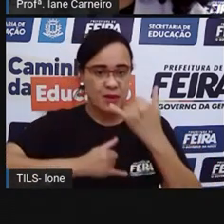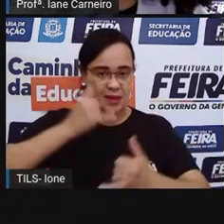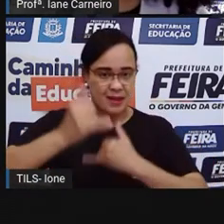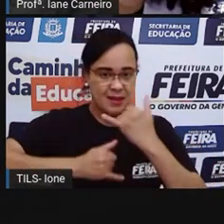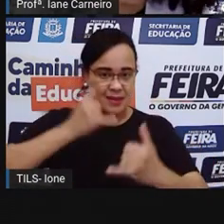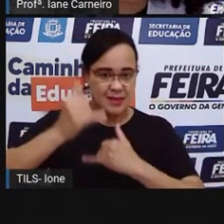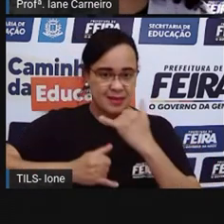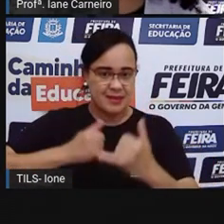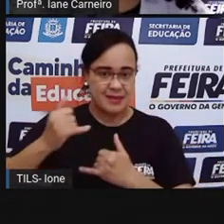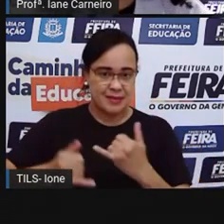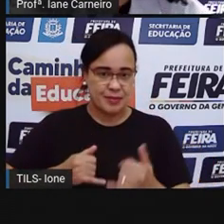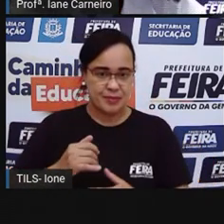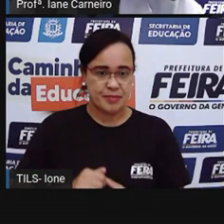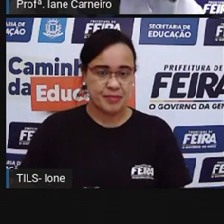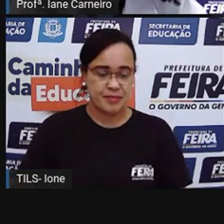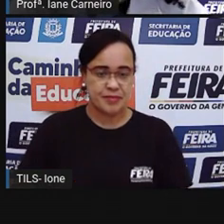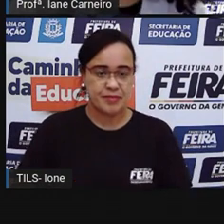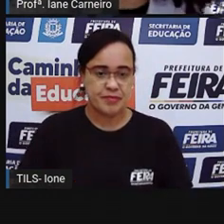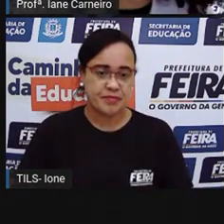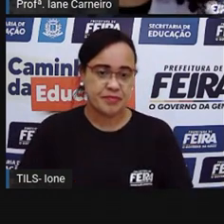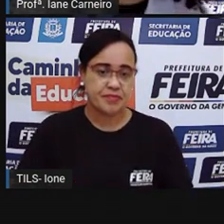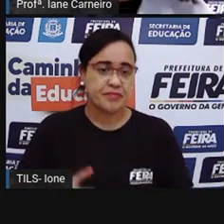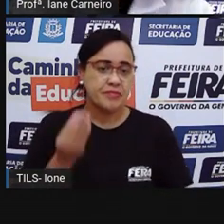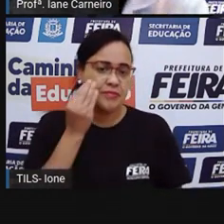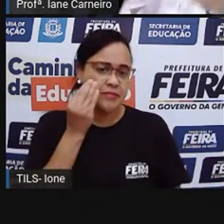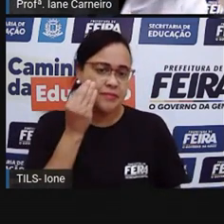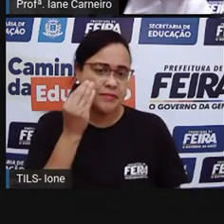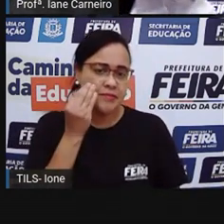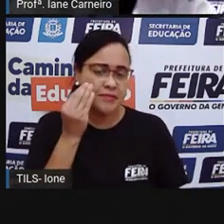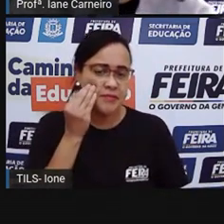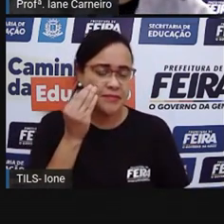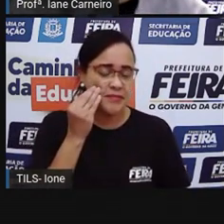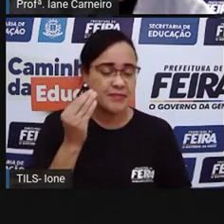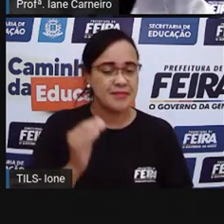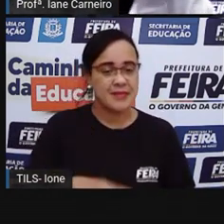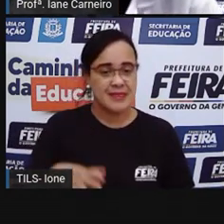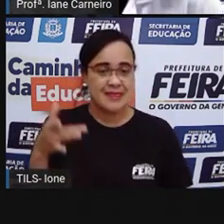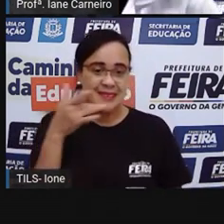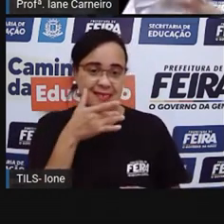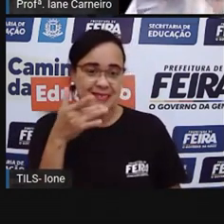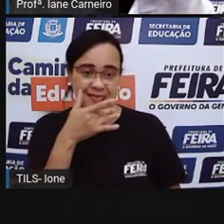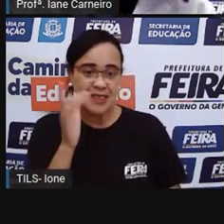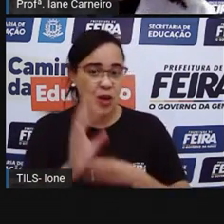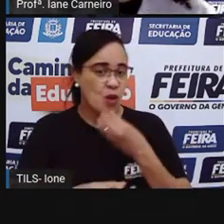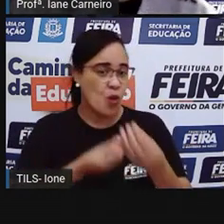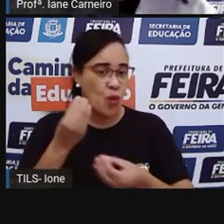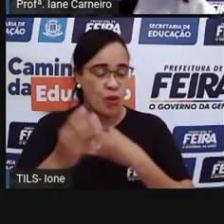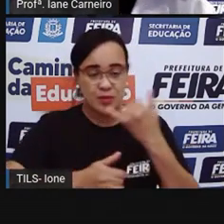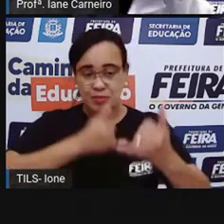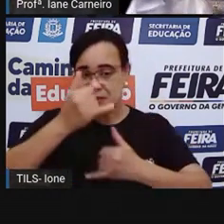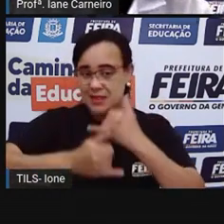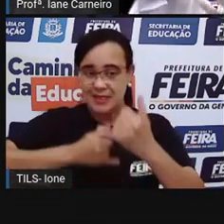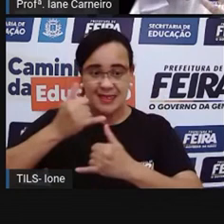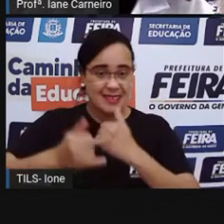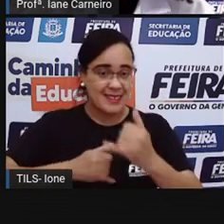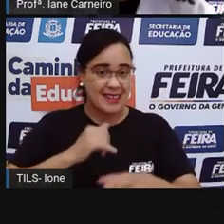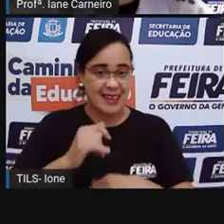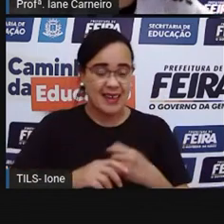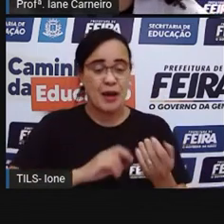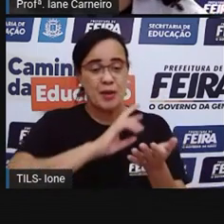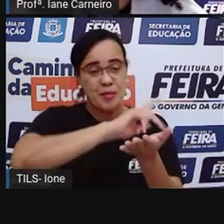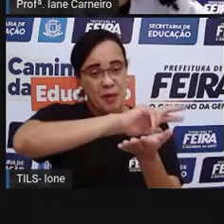E também vocês vão experimentar, desfrutar, né? Brincar, recriar diferentes